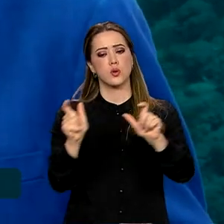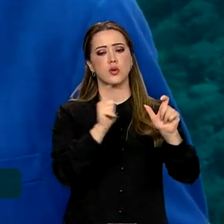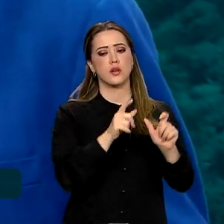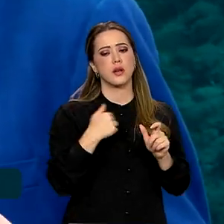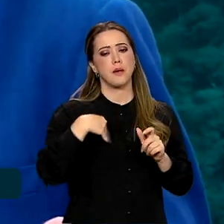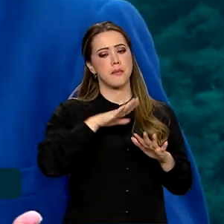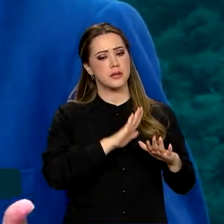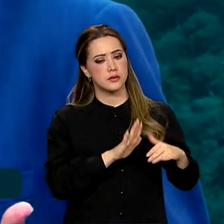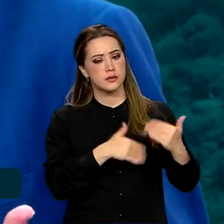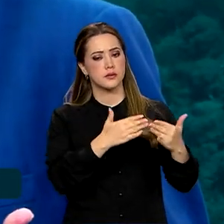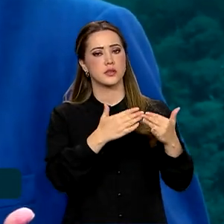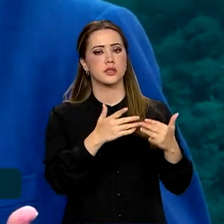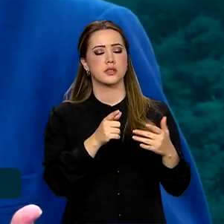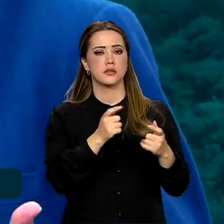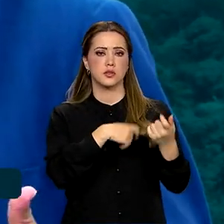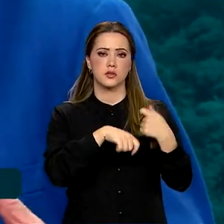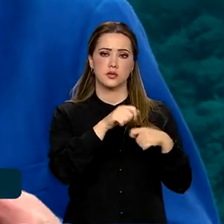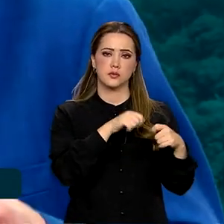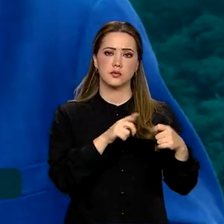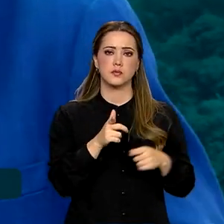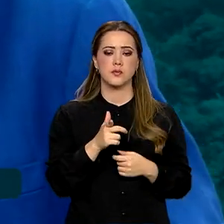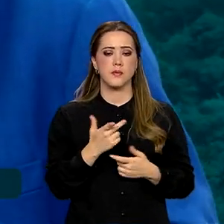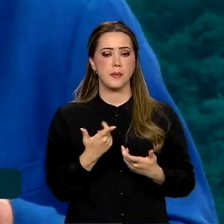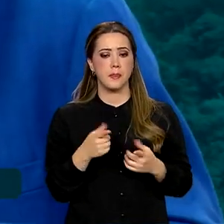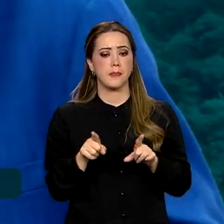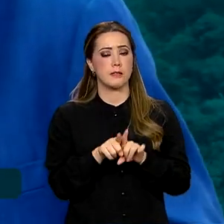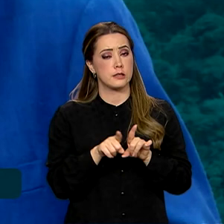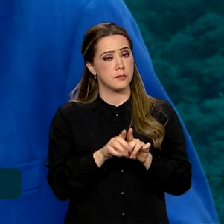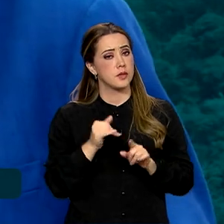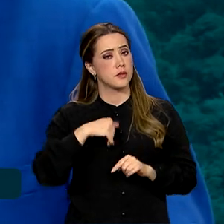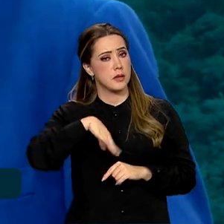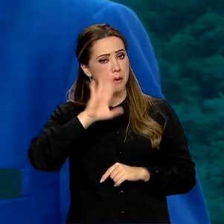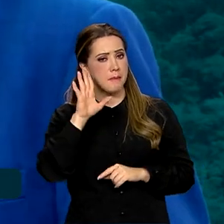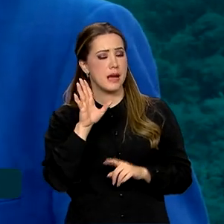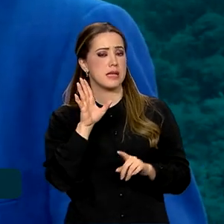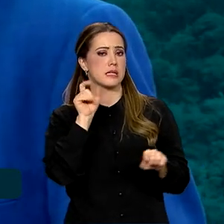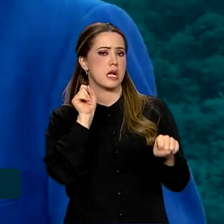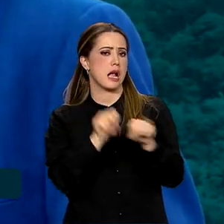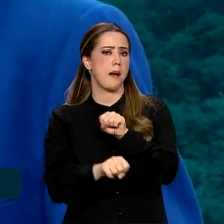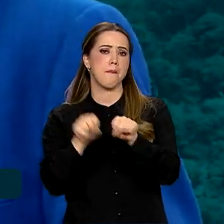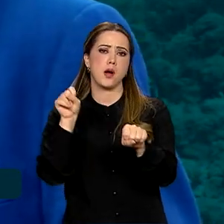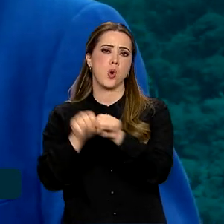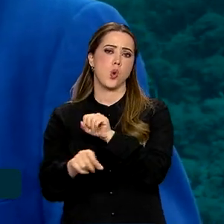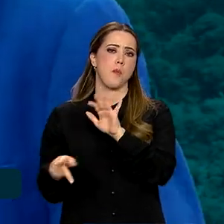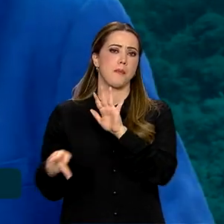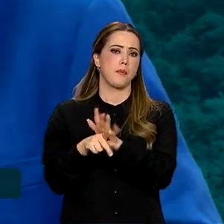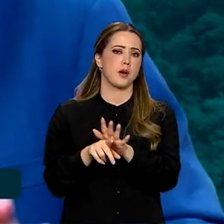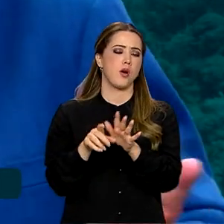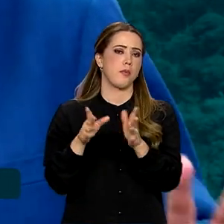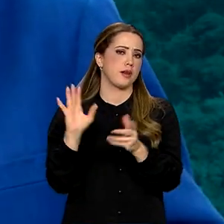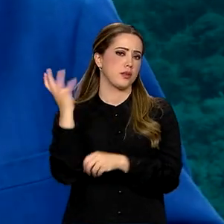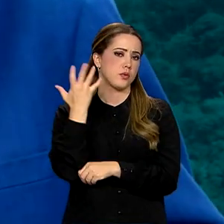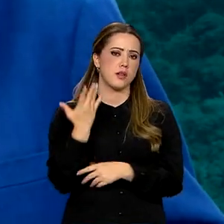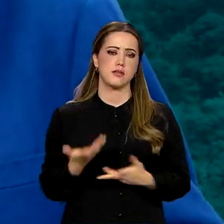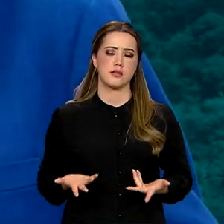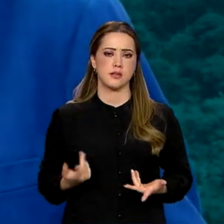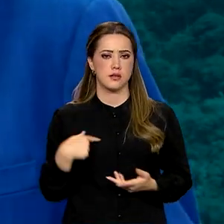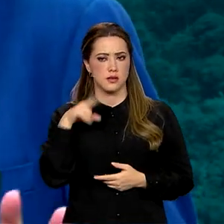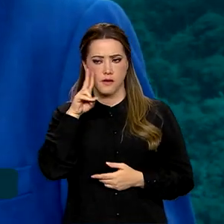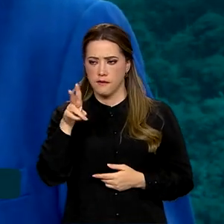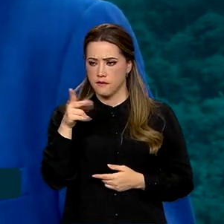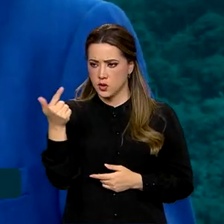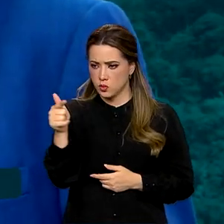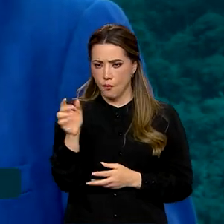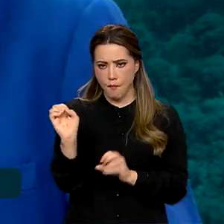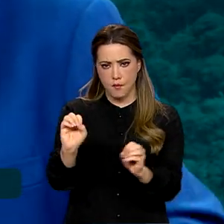desenvolvidos economicamente, também foram os que mais destruíram os seus ecossistemas. Você vai lá, quase não tem